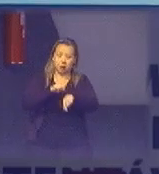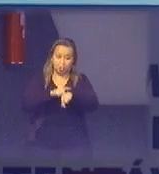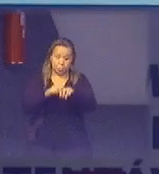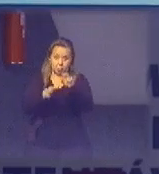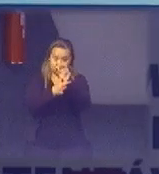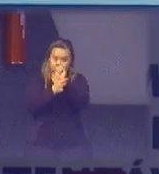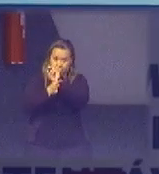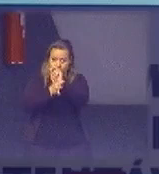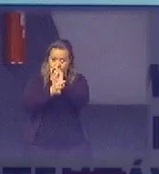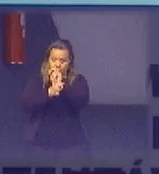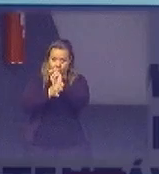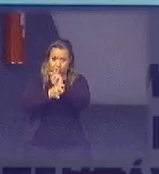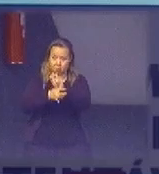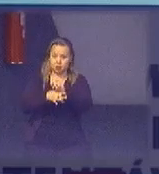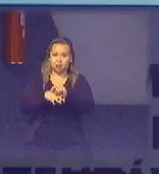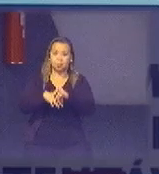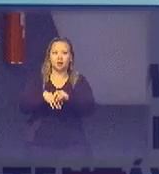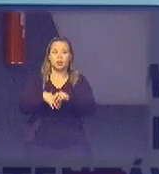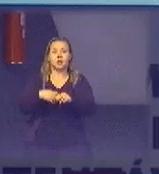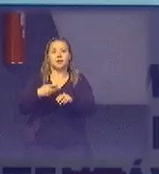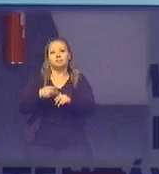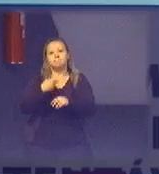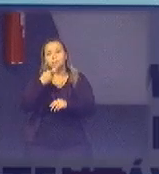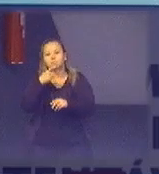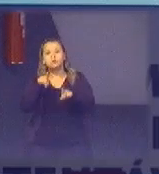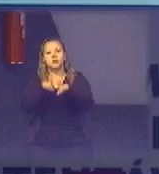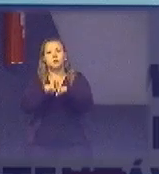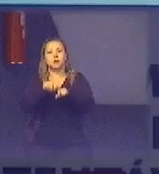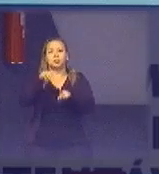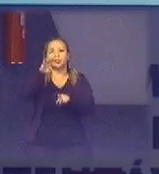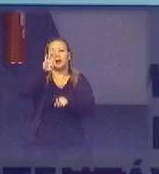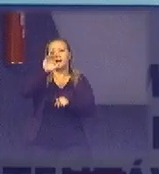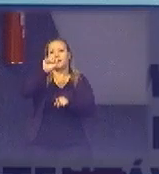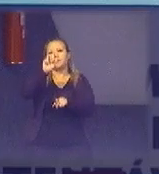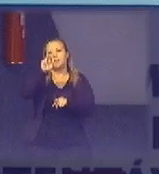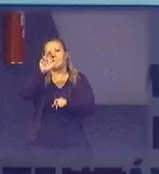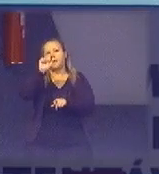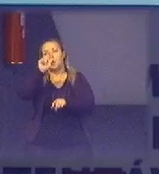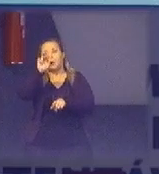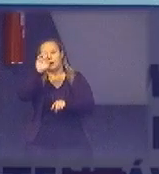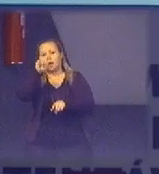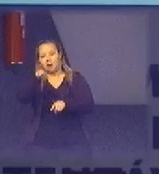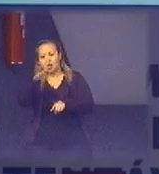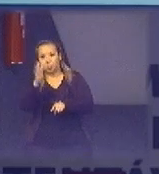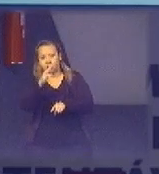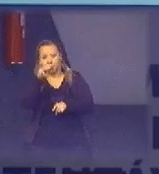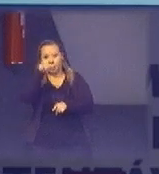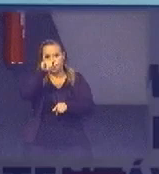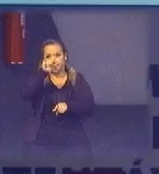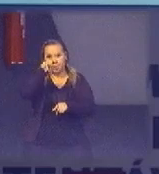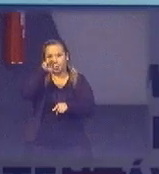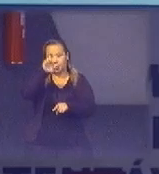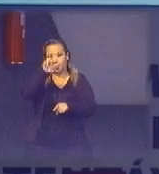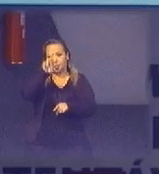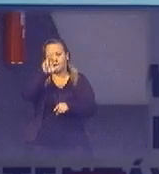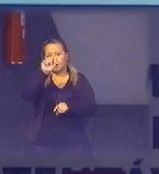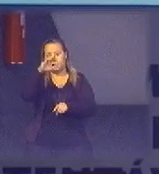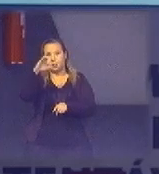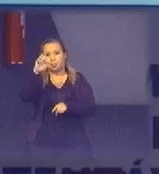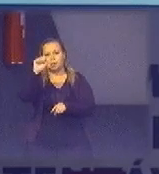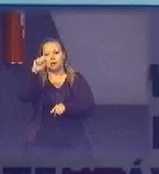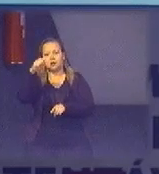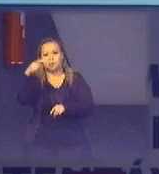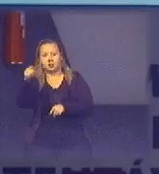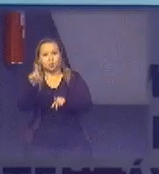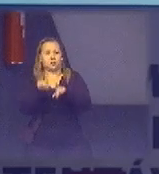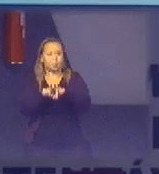e a estabilidade de barragens de mineração estava na medida provisória o que que é é de repente você ter um corpo de